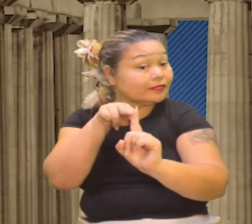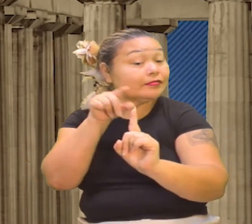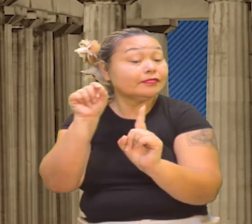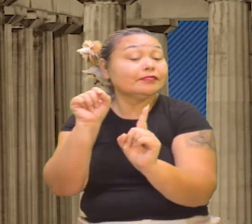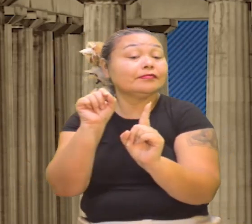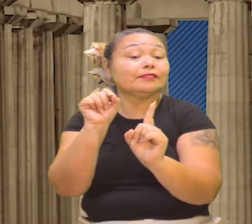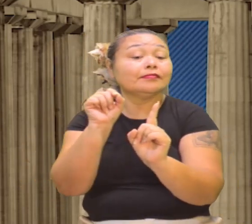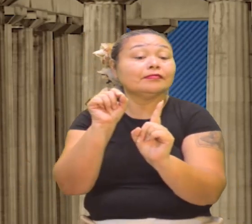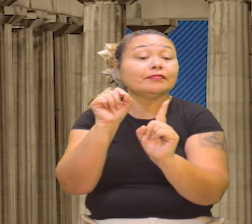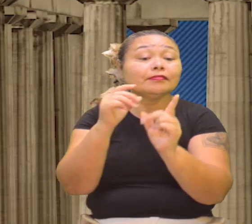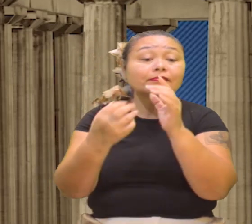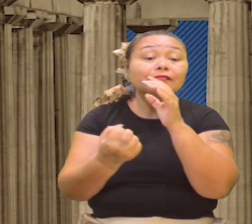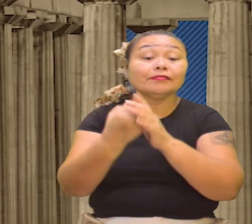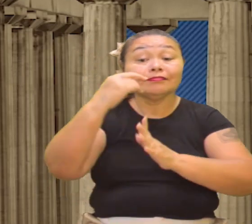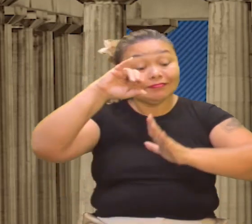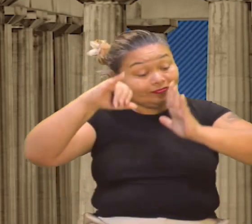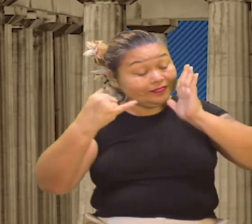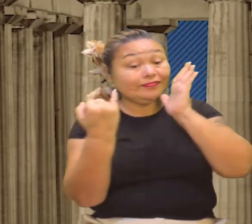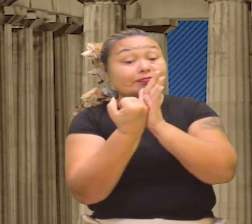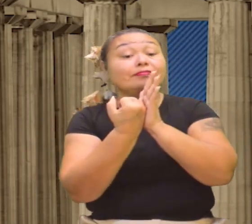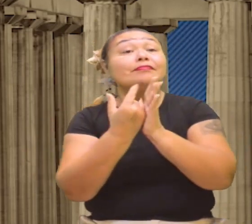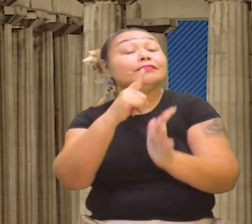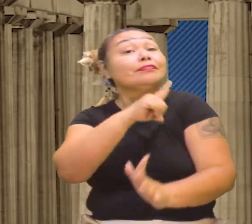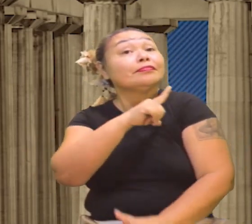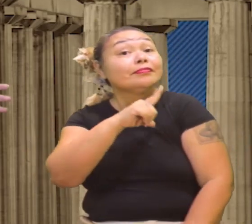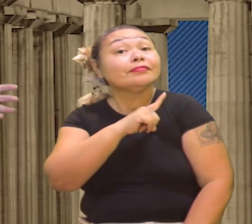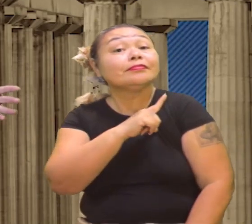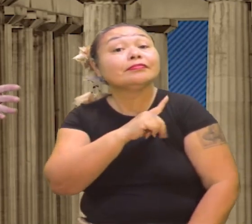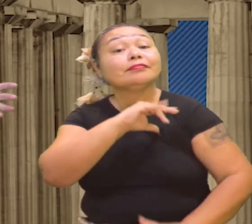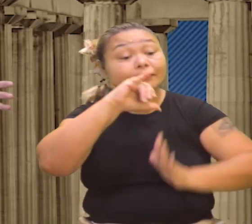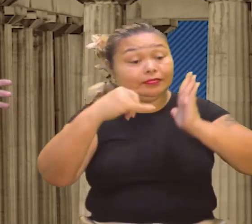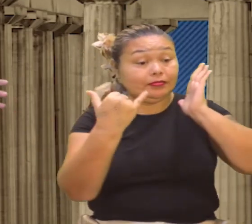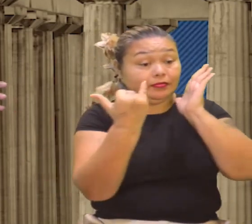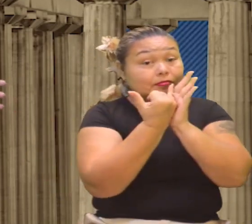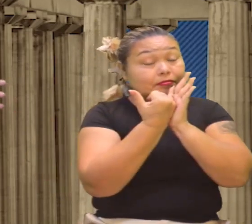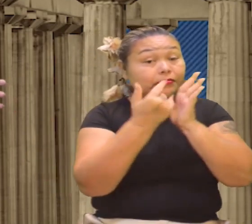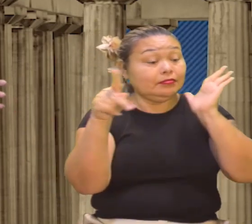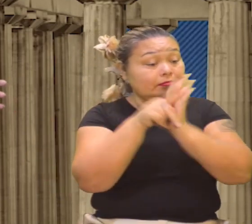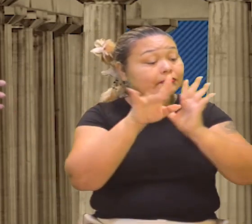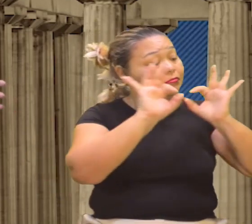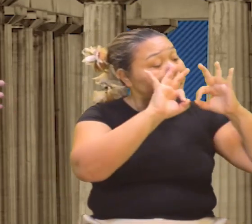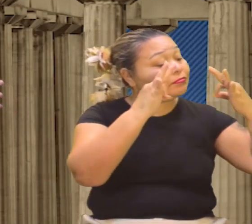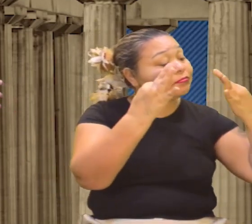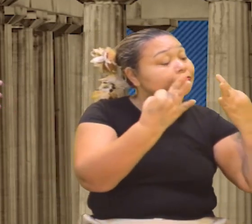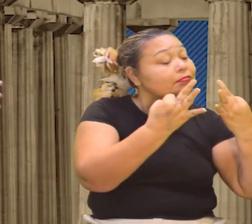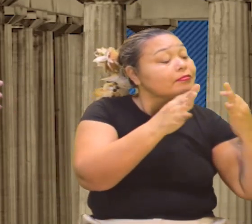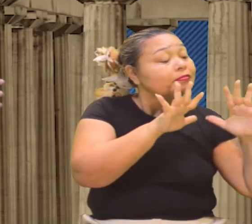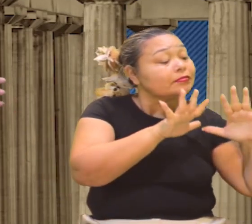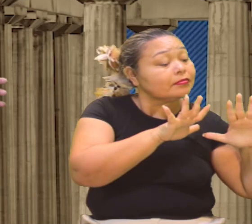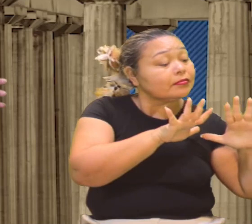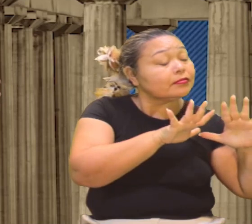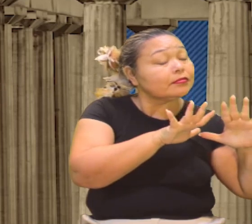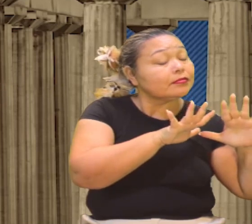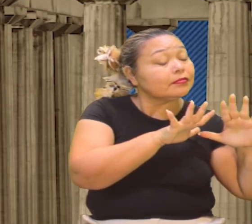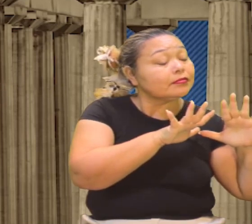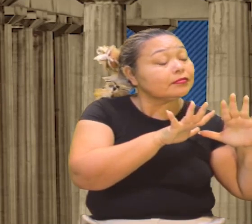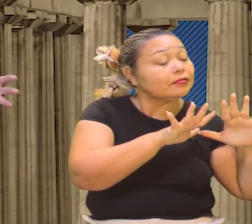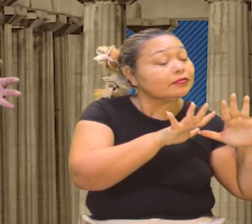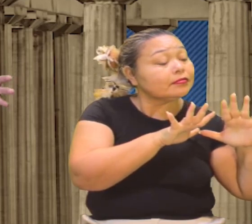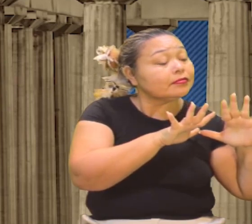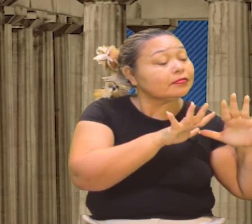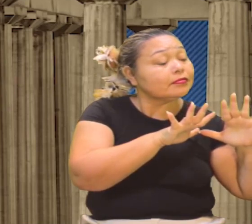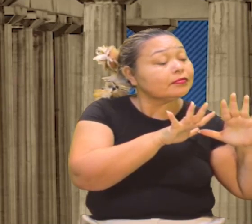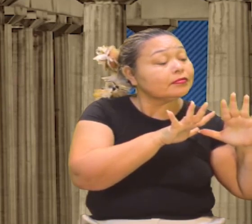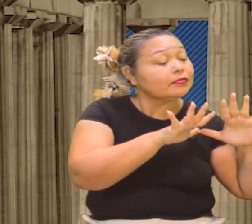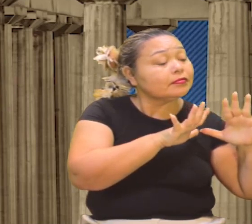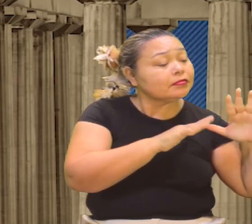que você criou a sua identidade. Você tinha a identidade própria na família ali, quando, vamos supor